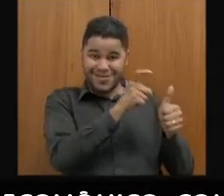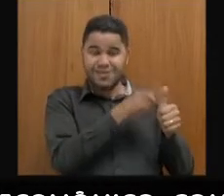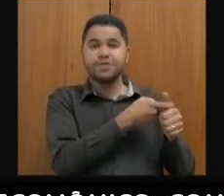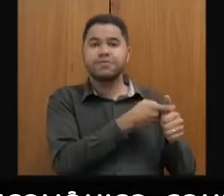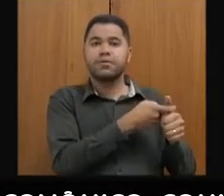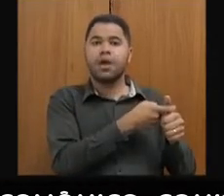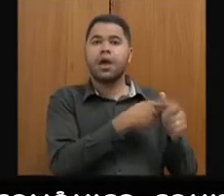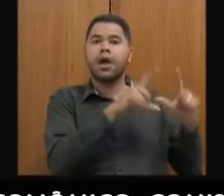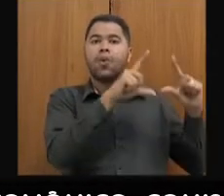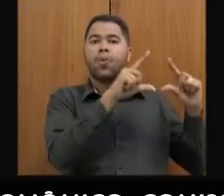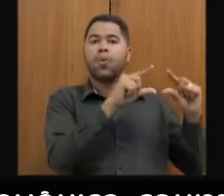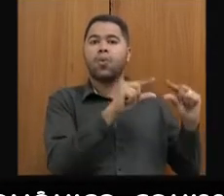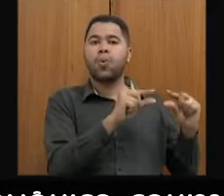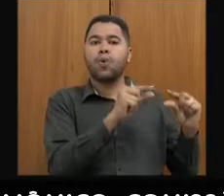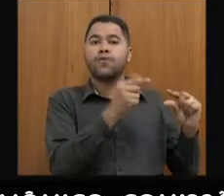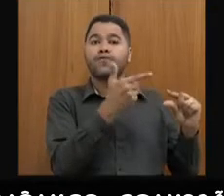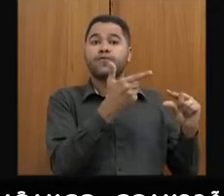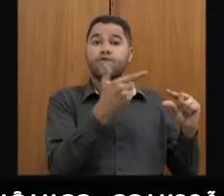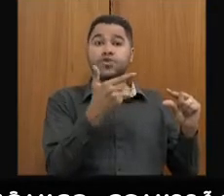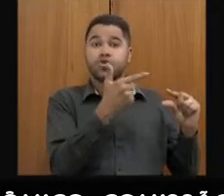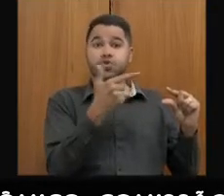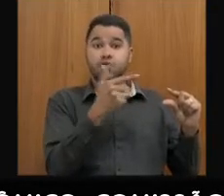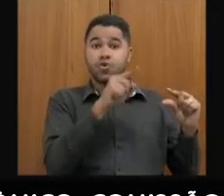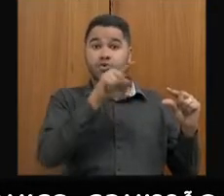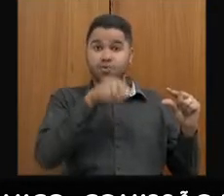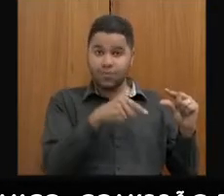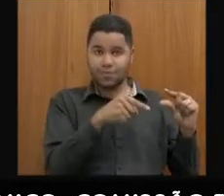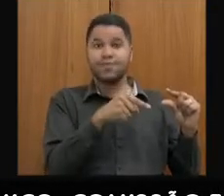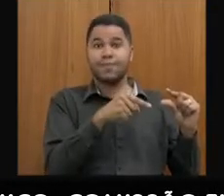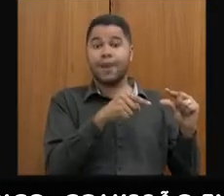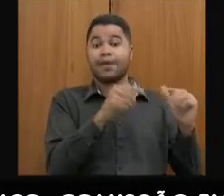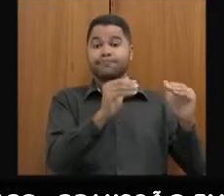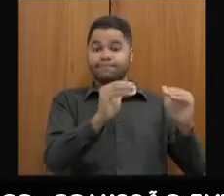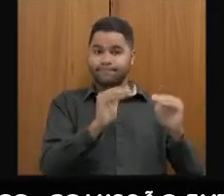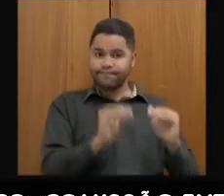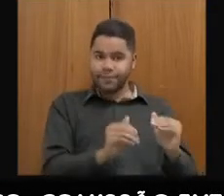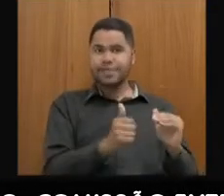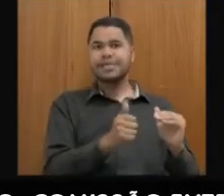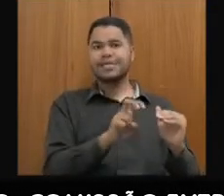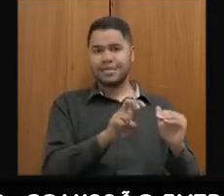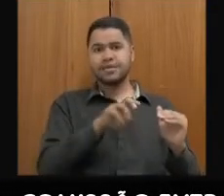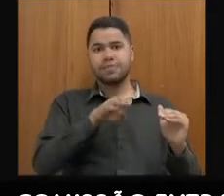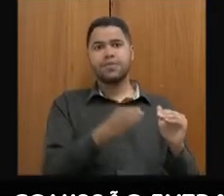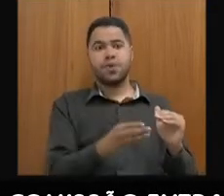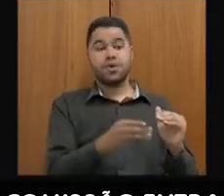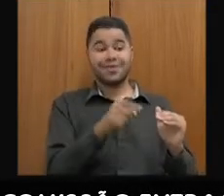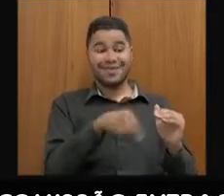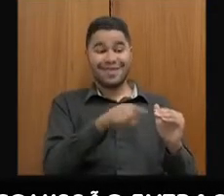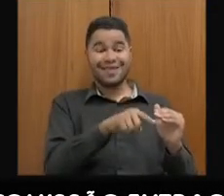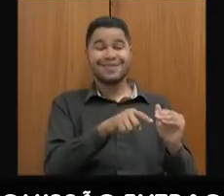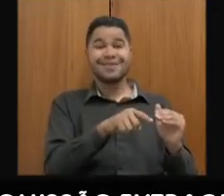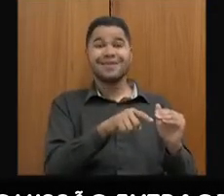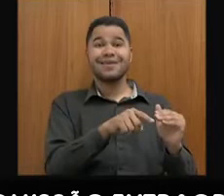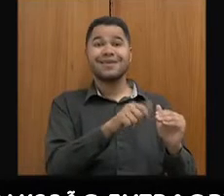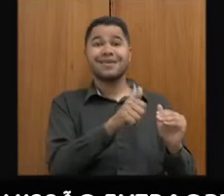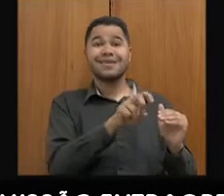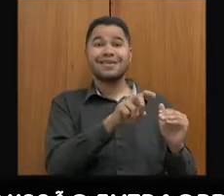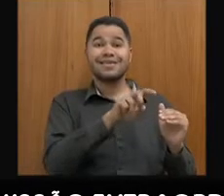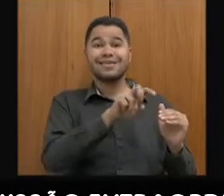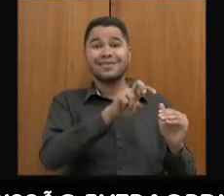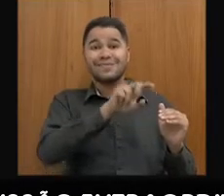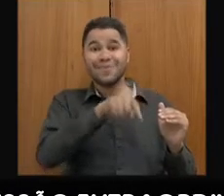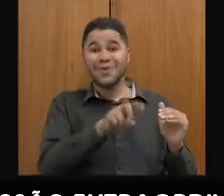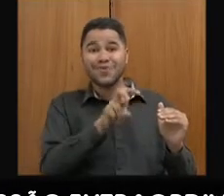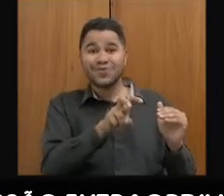uma redução de 22,7 bilhões para 15,5 bilhões de restos a pagar, lembrando que desses 15,5, quase 3